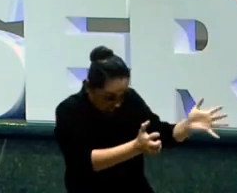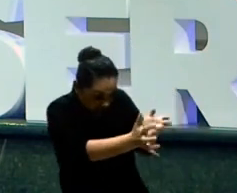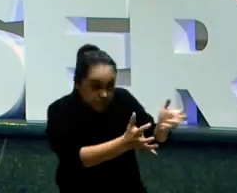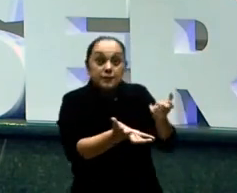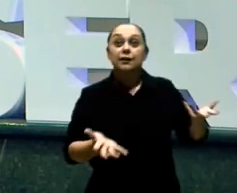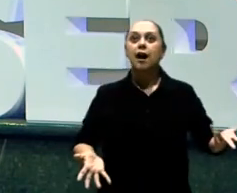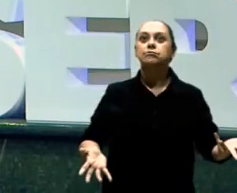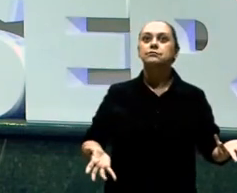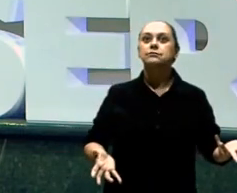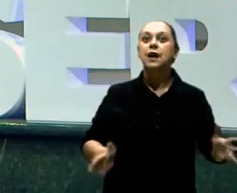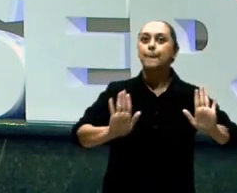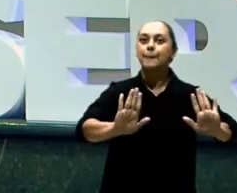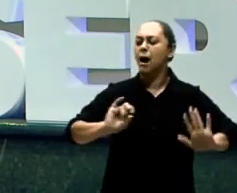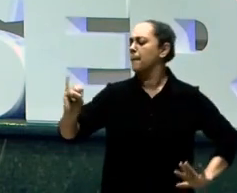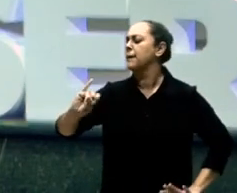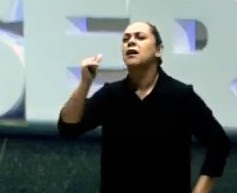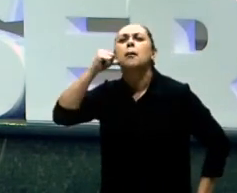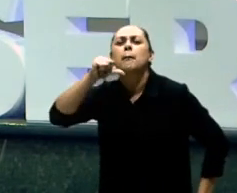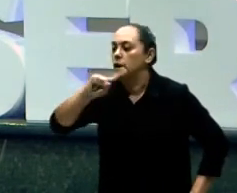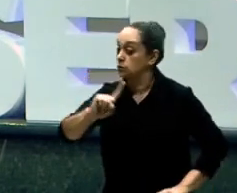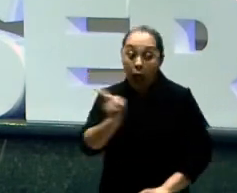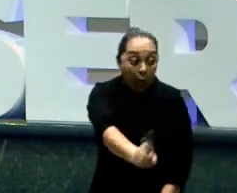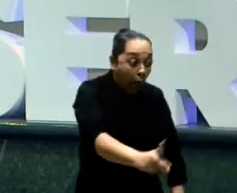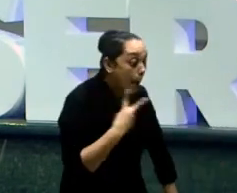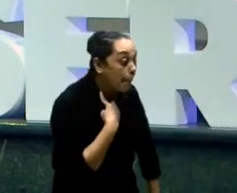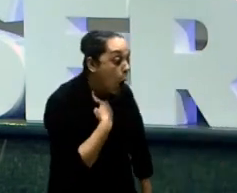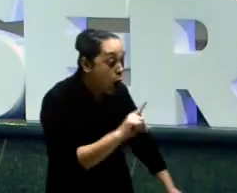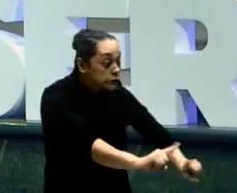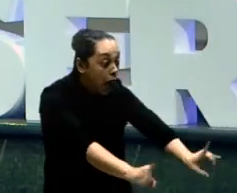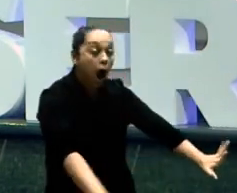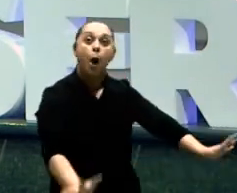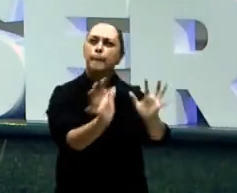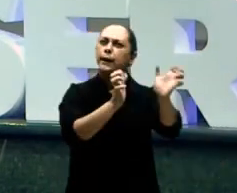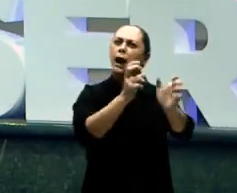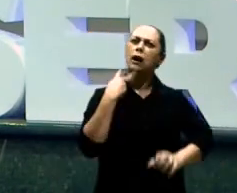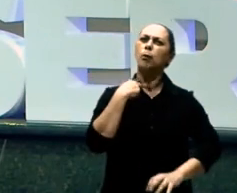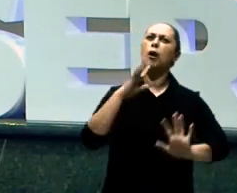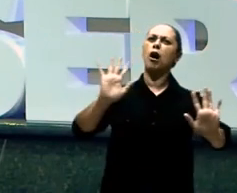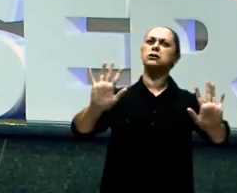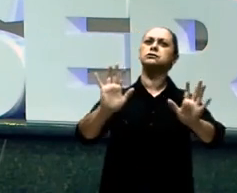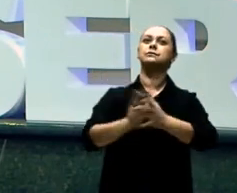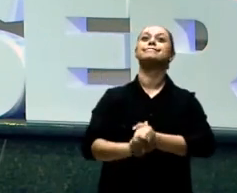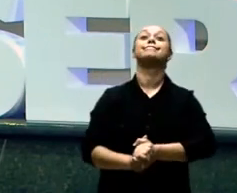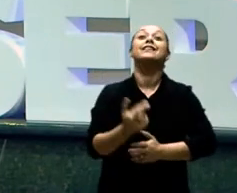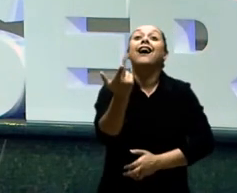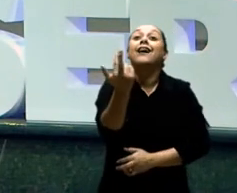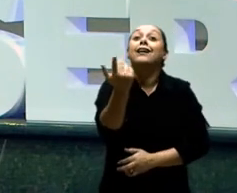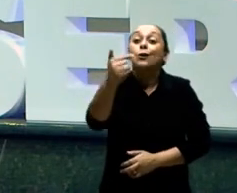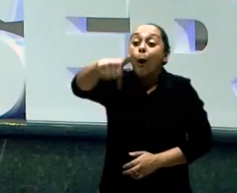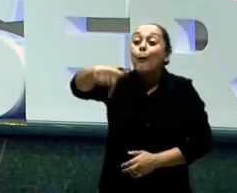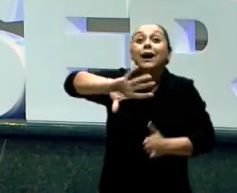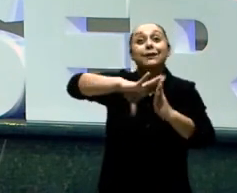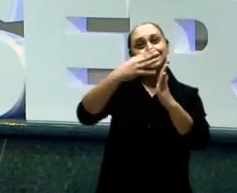Mas É assim ou não é? É É assim na igreja De vez em quando A gente não vai com a cara do